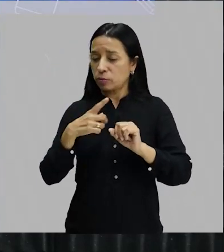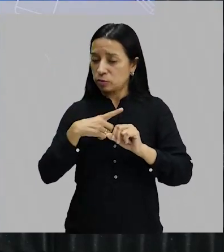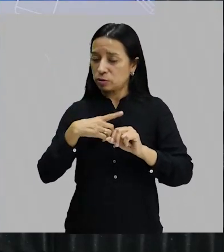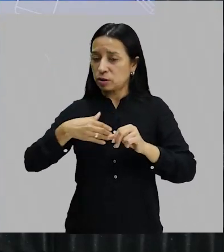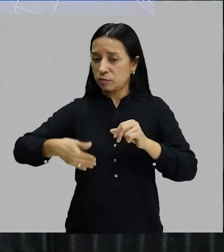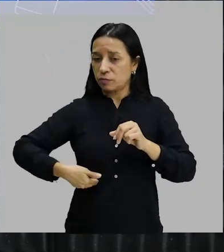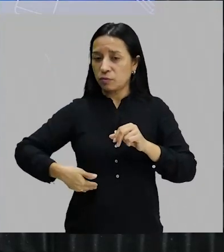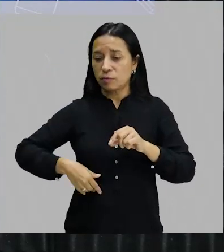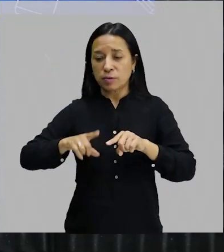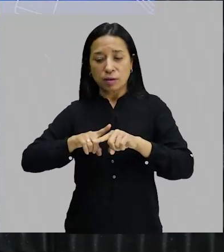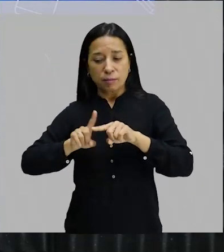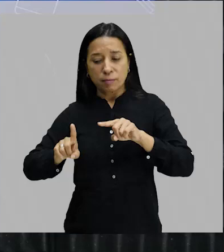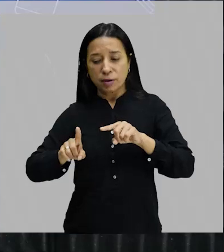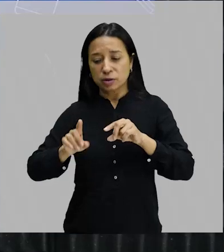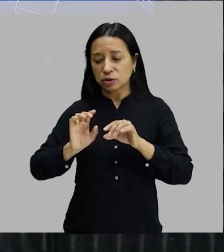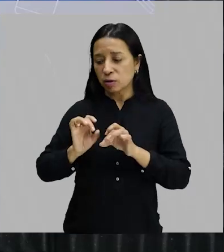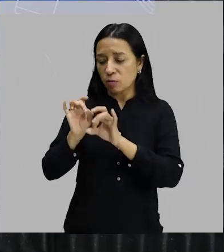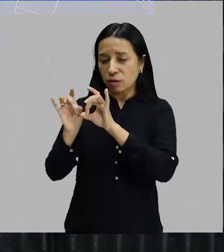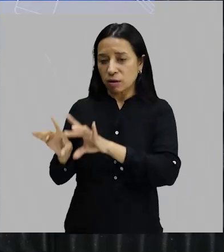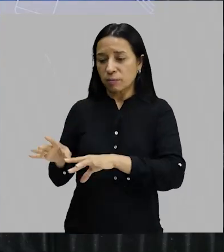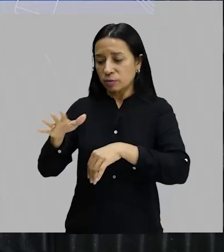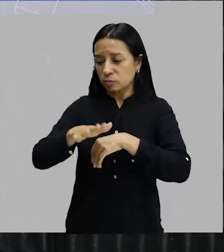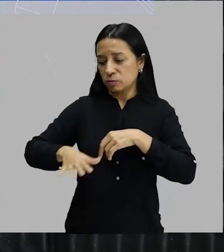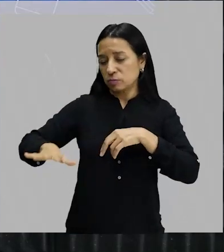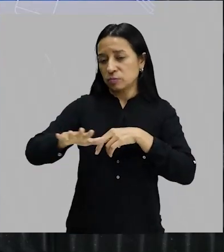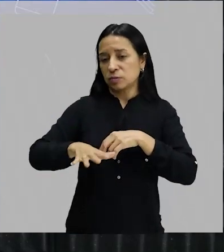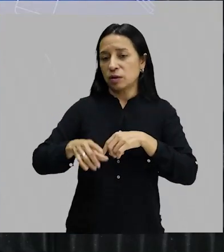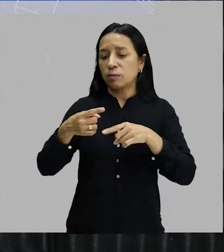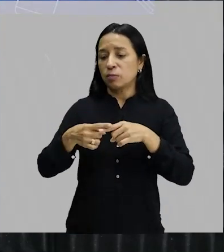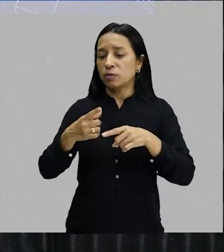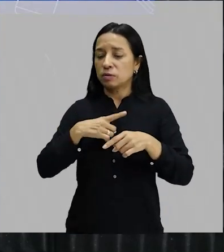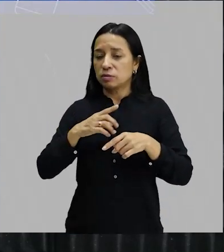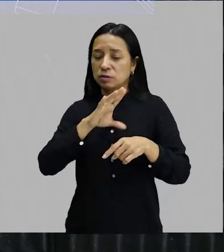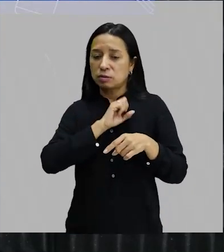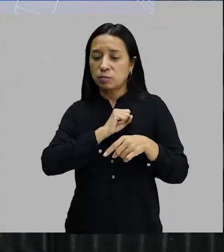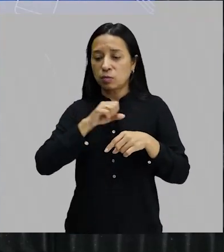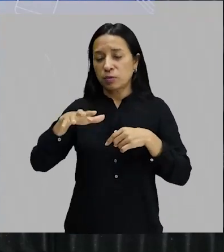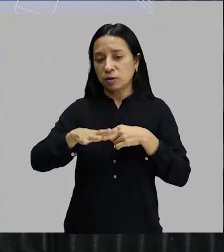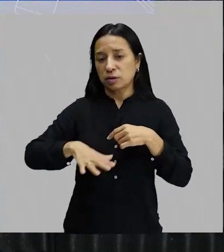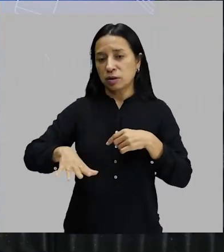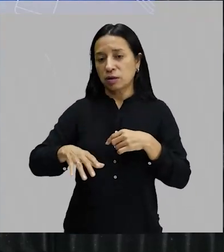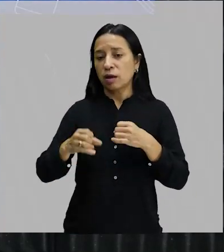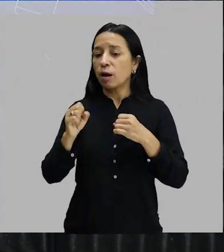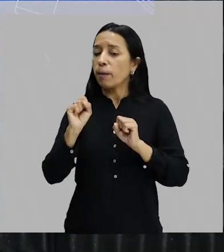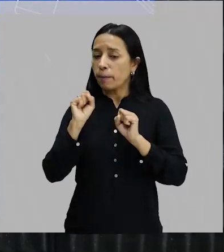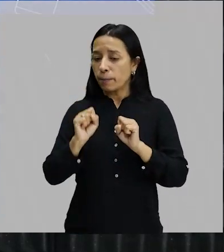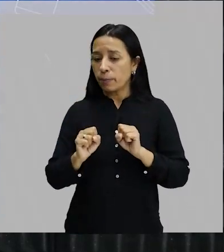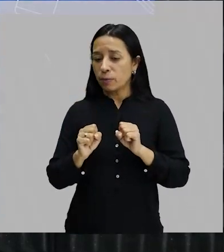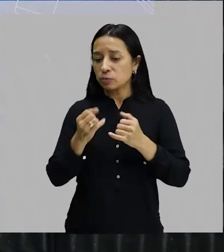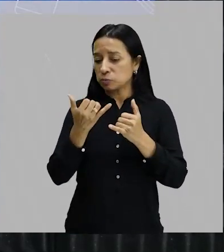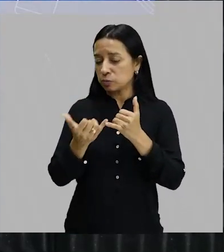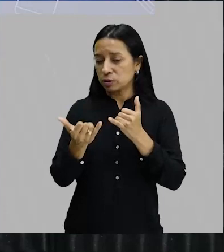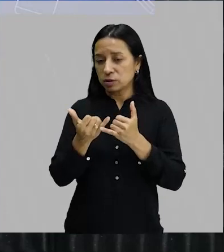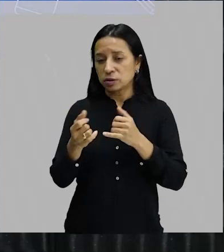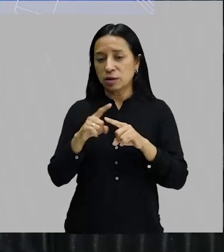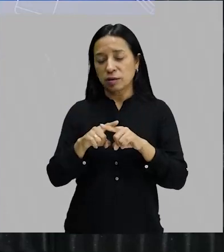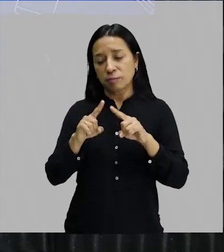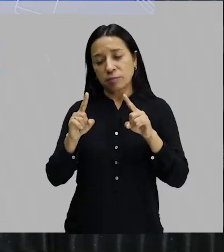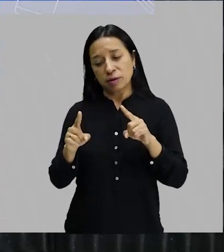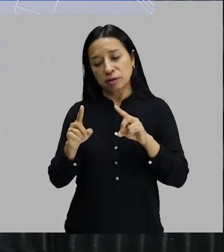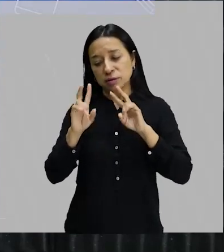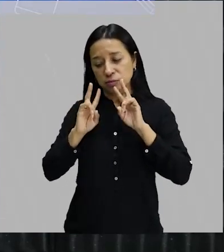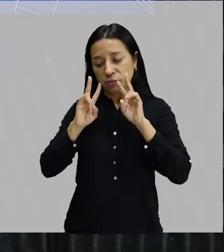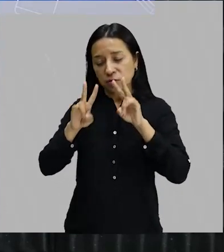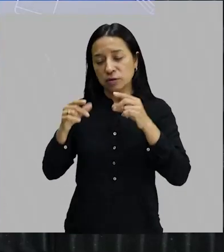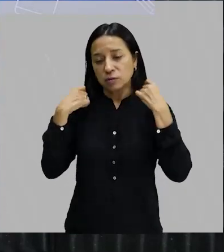ele não larga a terra dele porque ele tem amor pela terra. Pode não parecer, mas isso aqui a visão dela sobre o Mandacaru, um cactos